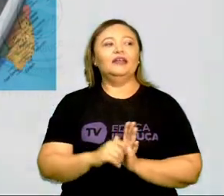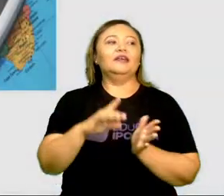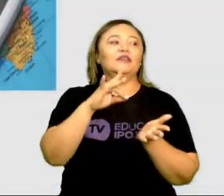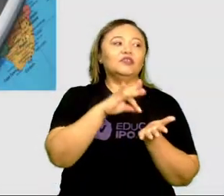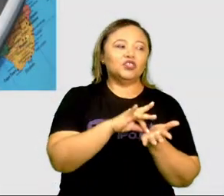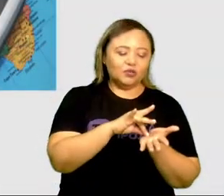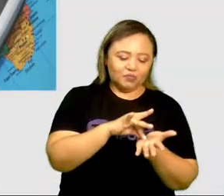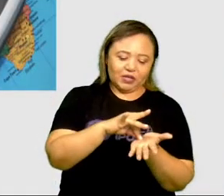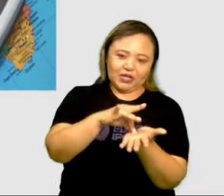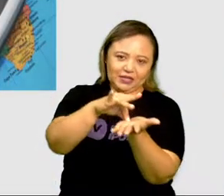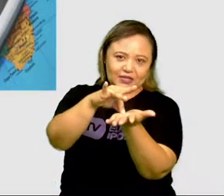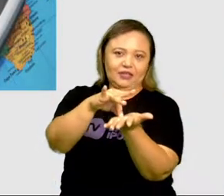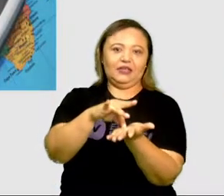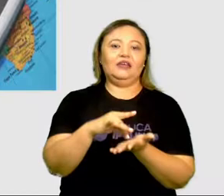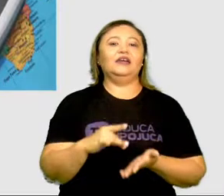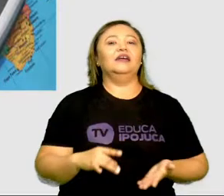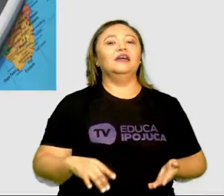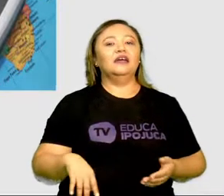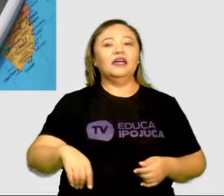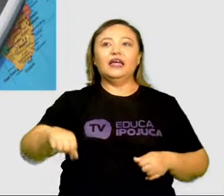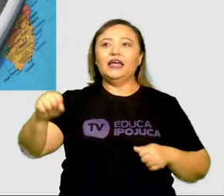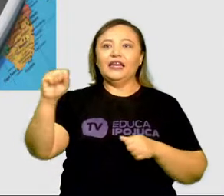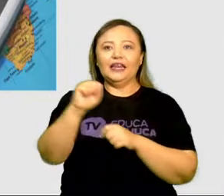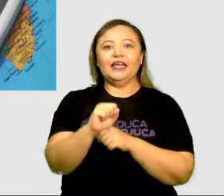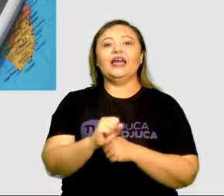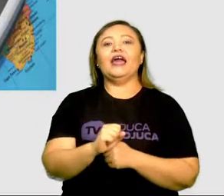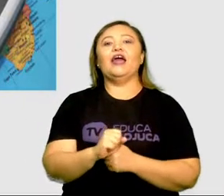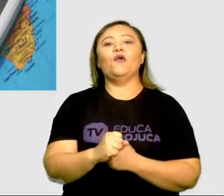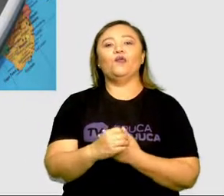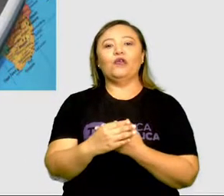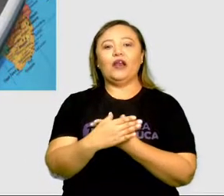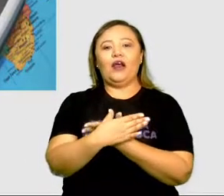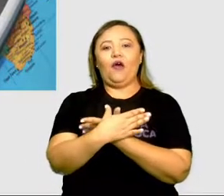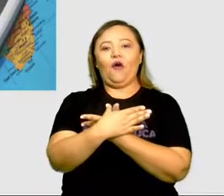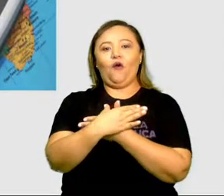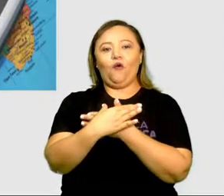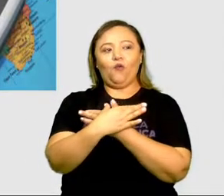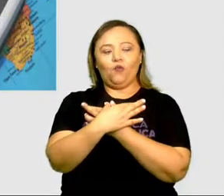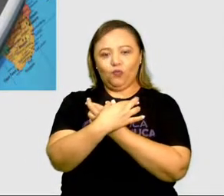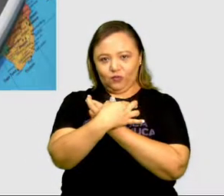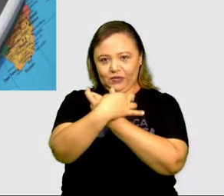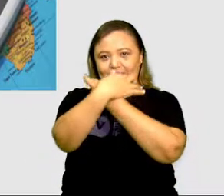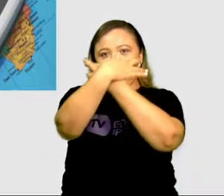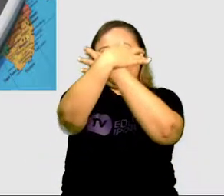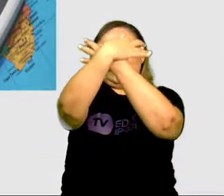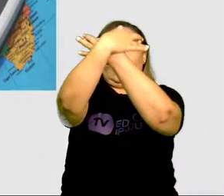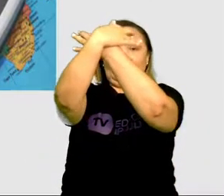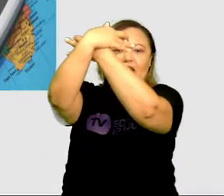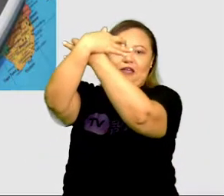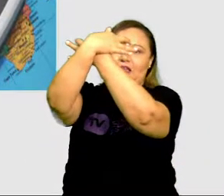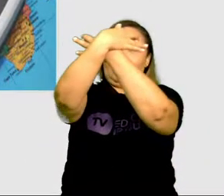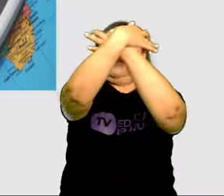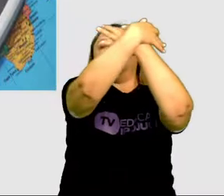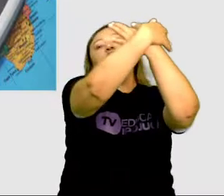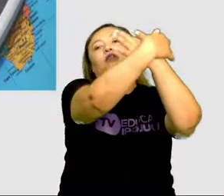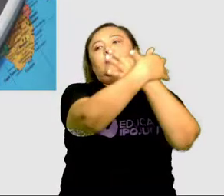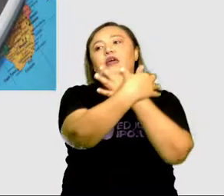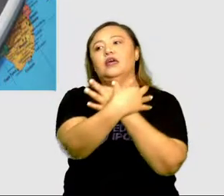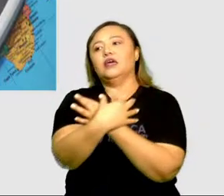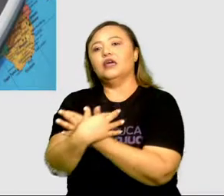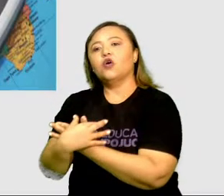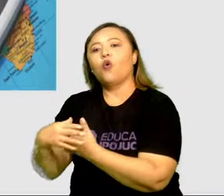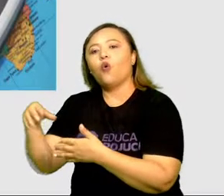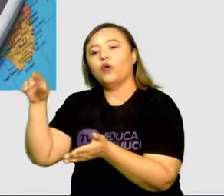O GPS, ele é a rede de satélites que compõe o sistema de posicionamento global, o